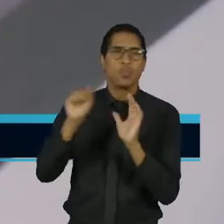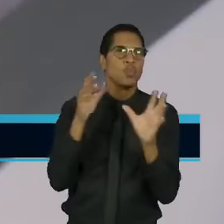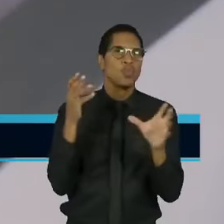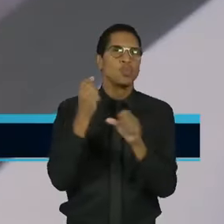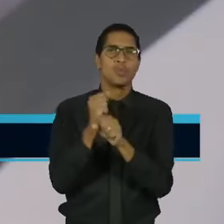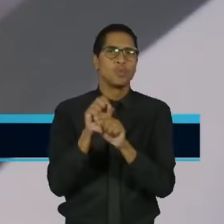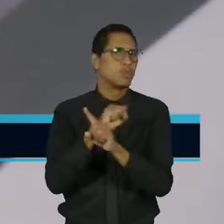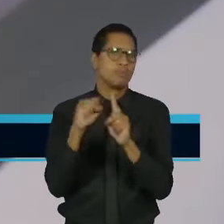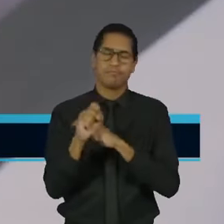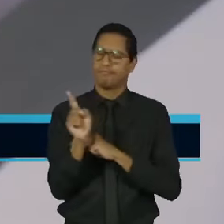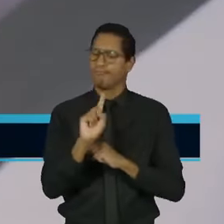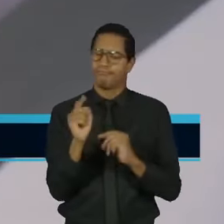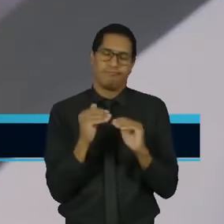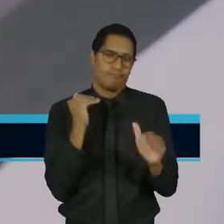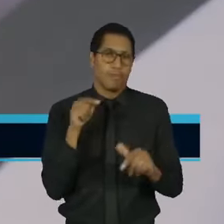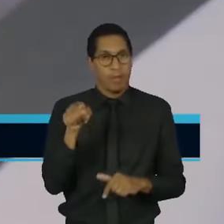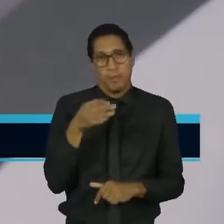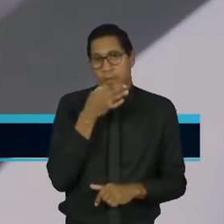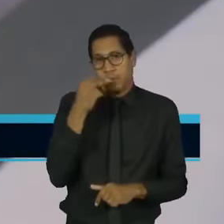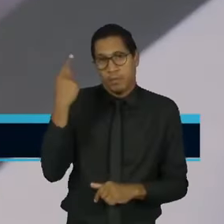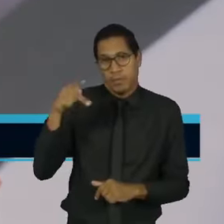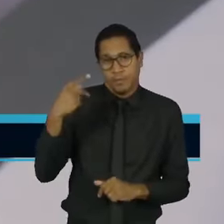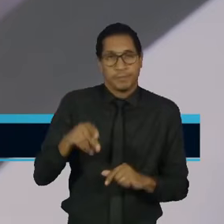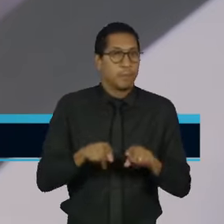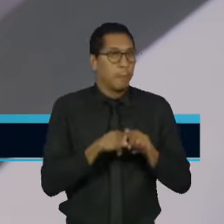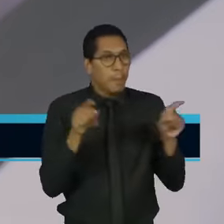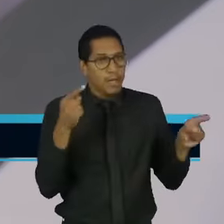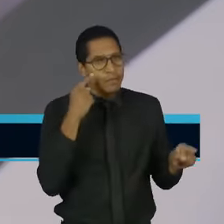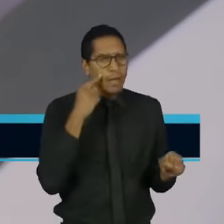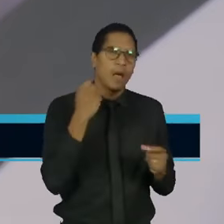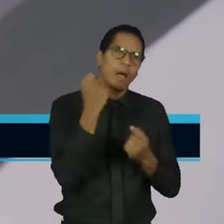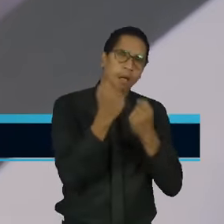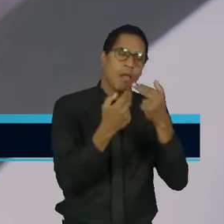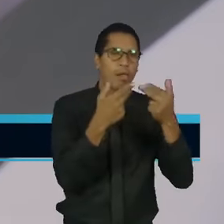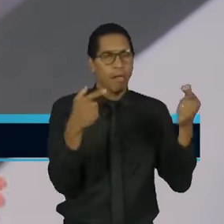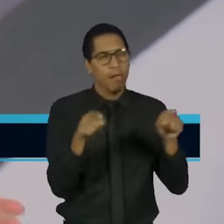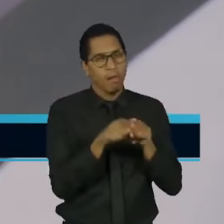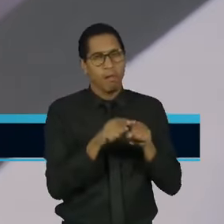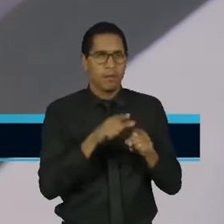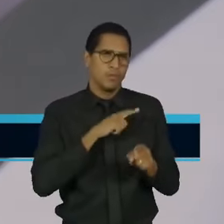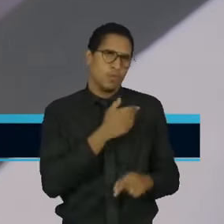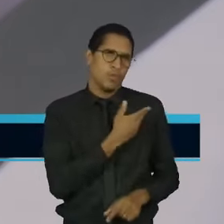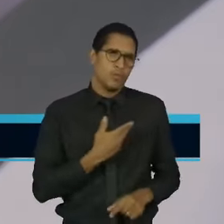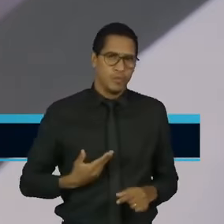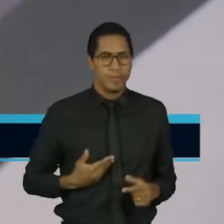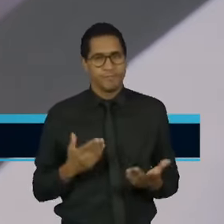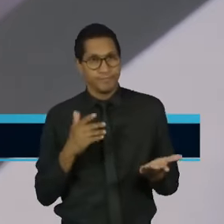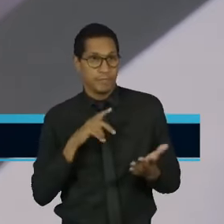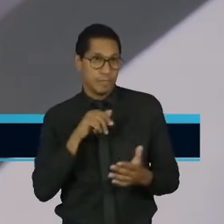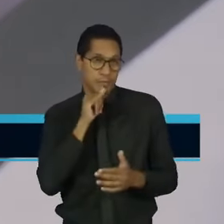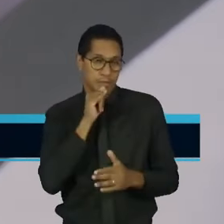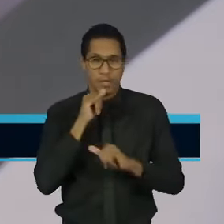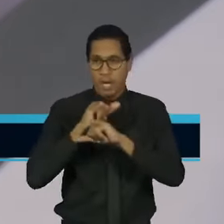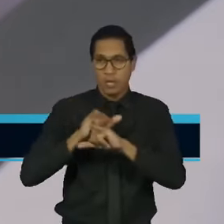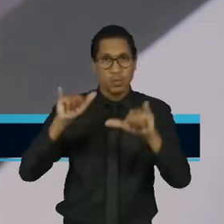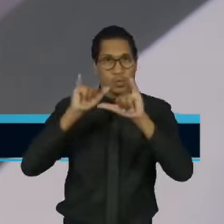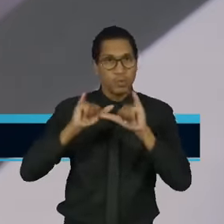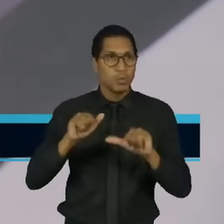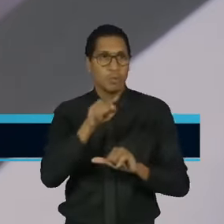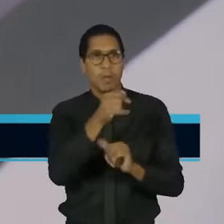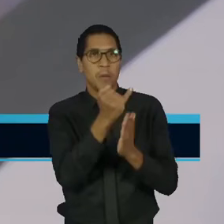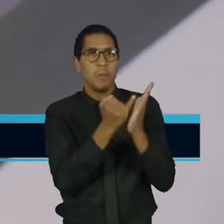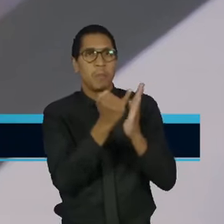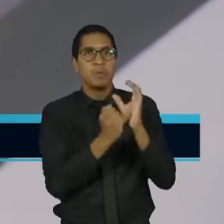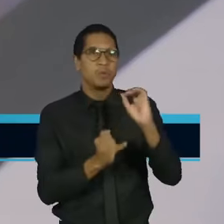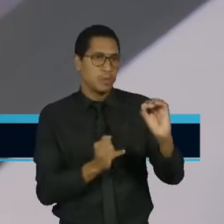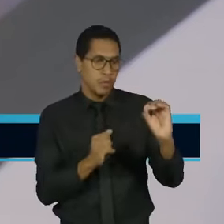sociedade. Essa é a alegação dele. Mas veja que tem incoerências dentro do próprio governo. Enquanto eles anunciam essas desonerações e peitam,